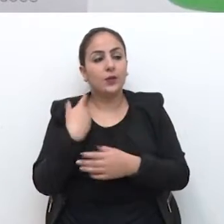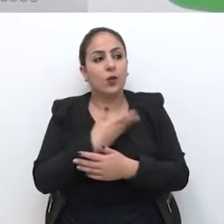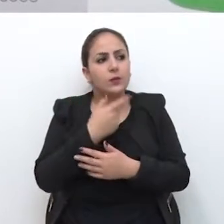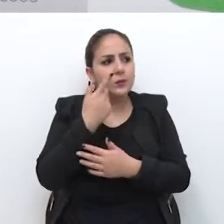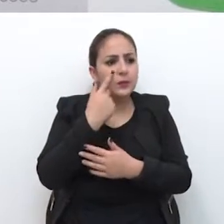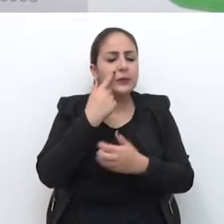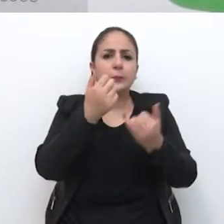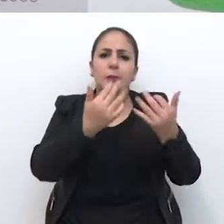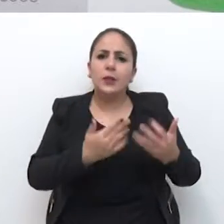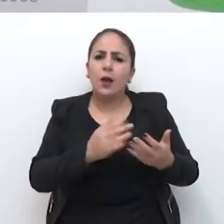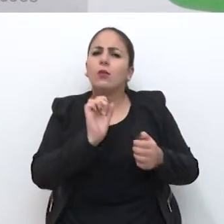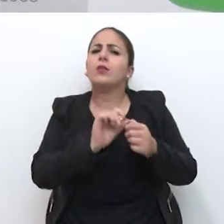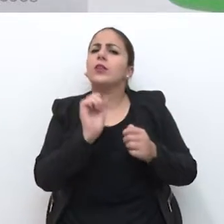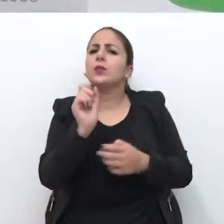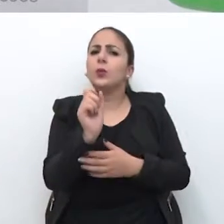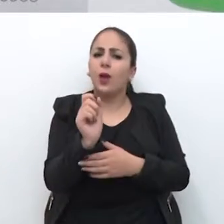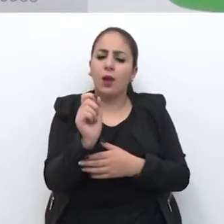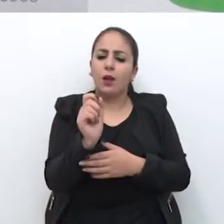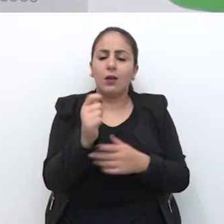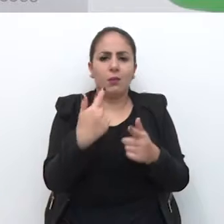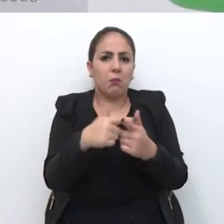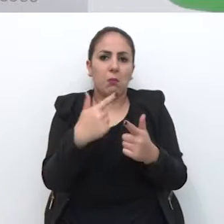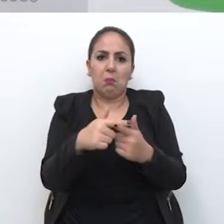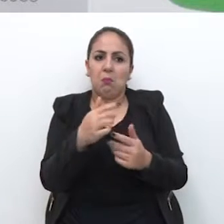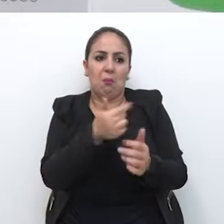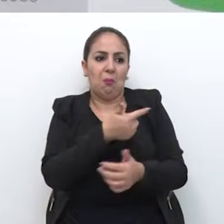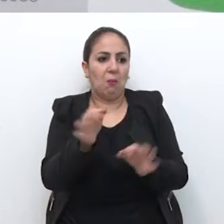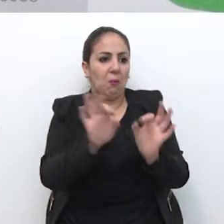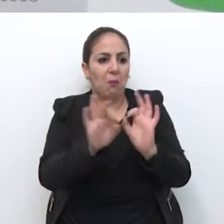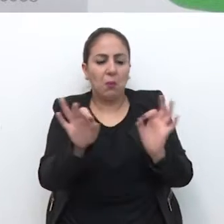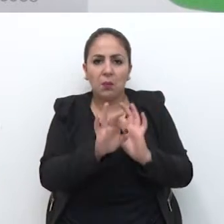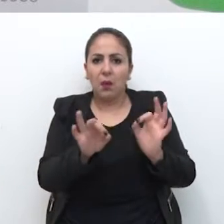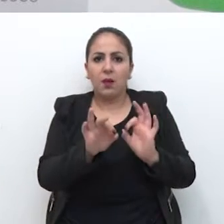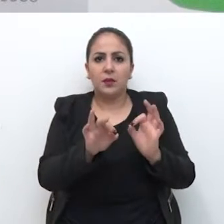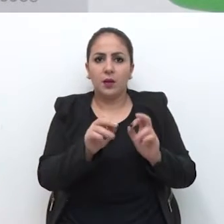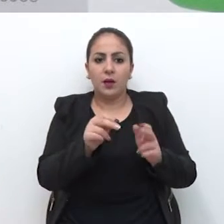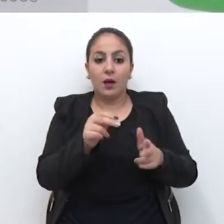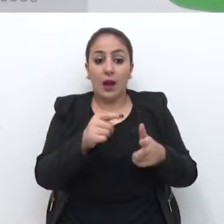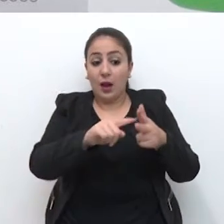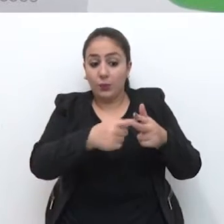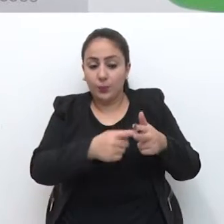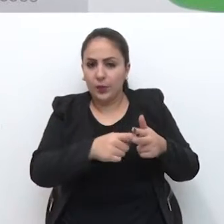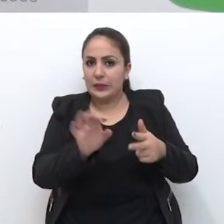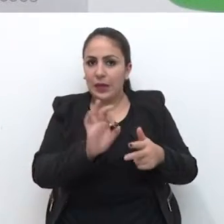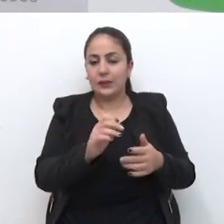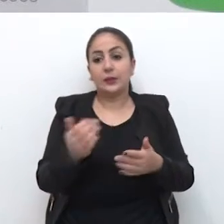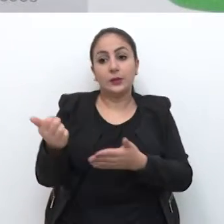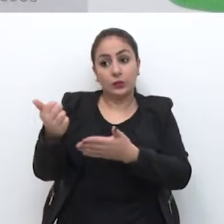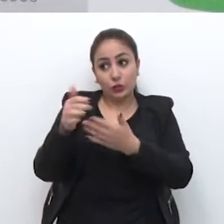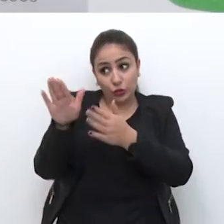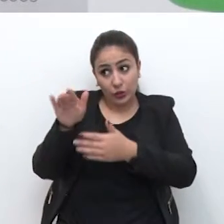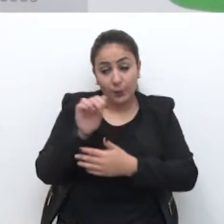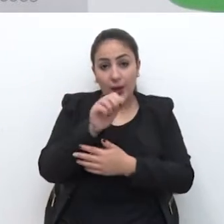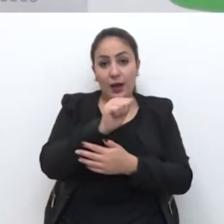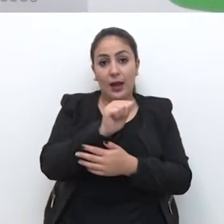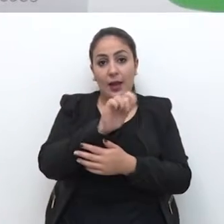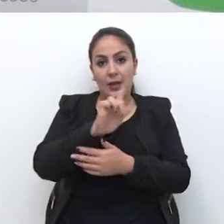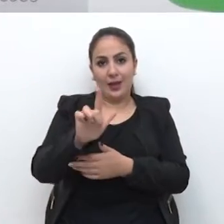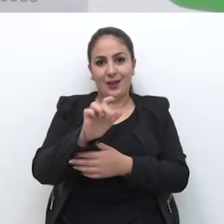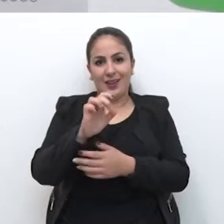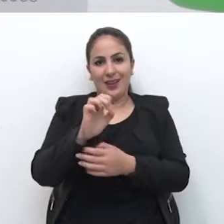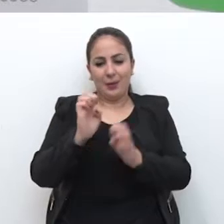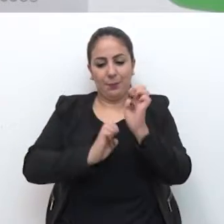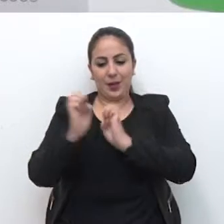prestar esse conhecimento, o que eles estão fazendo, né, porque não tem nenhuma contenção, nem nada, trazer a LL, que é a